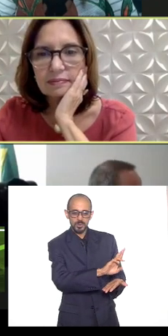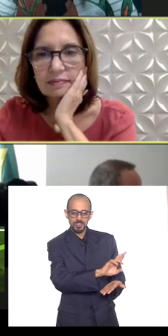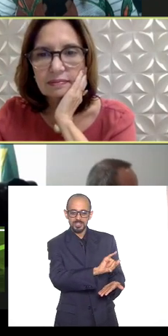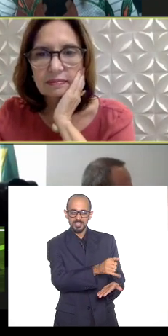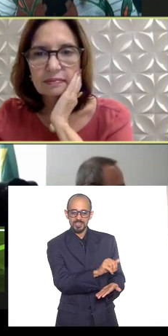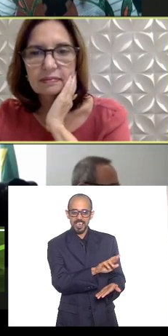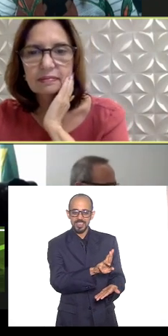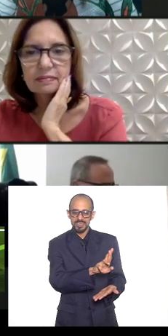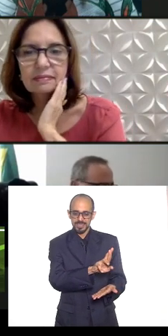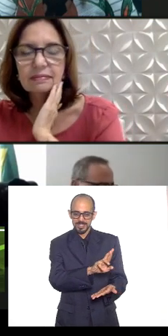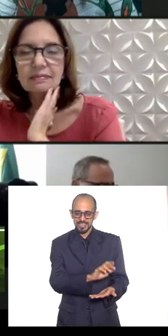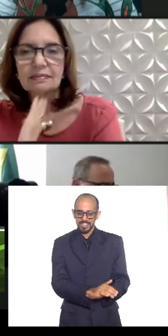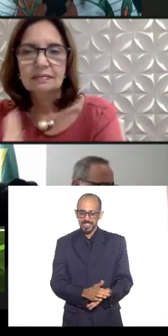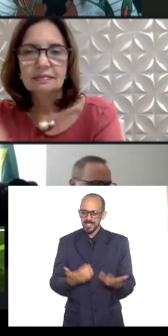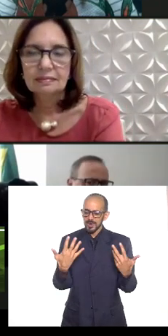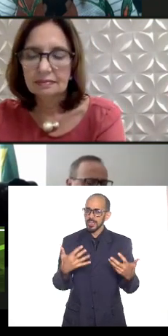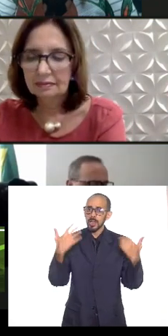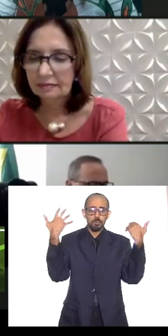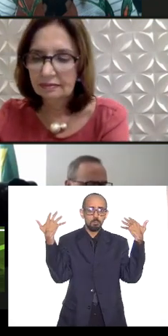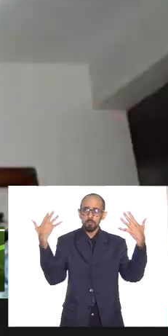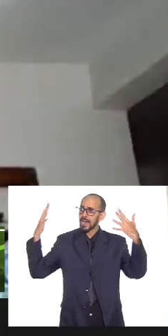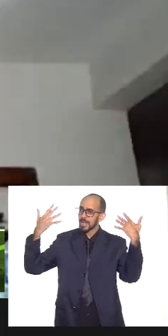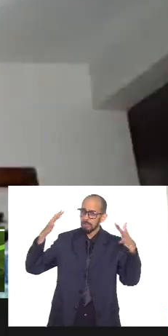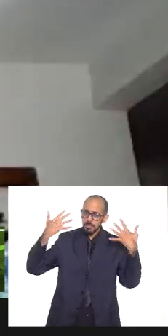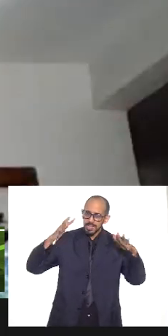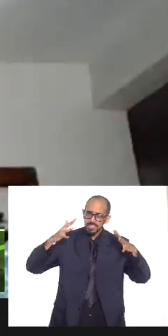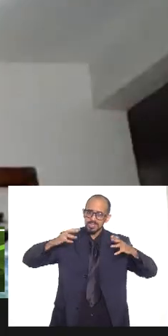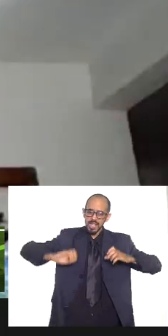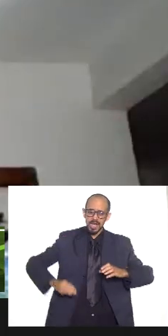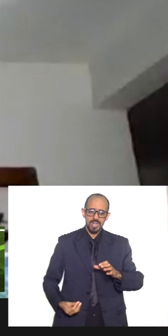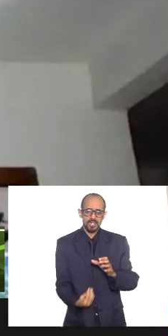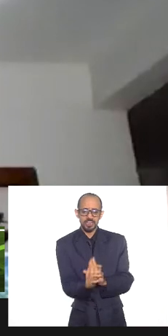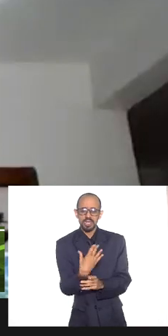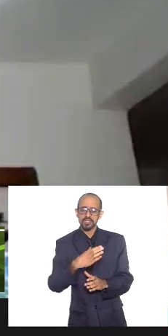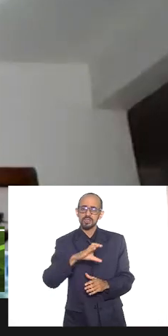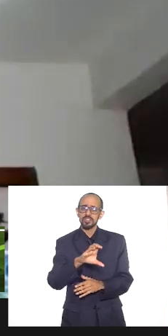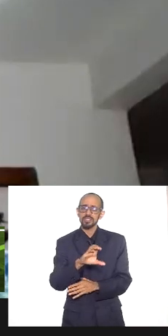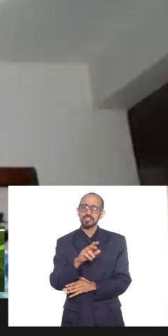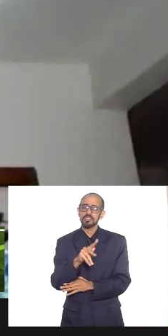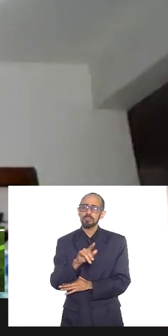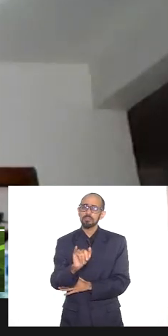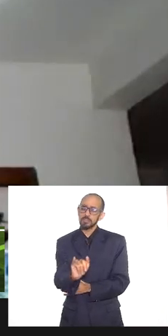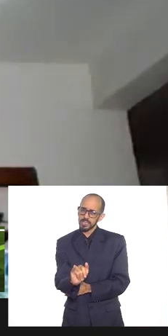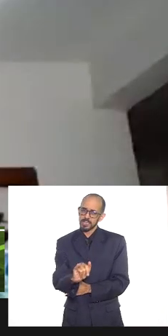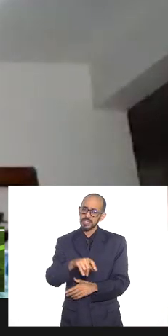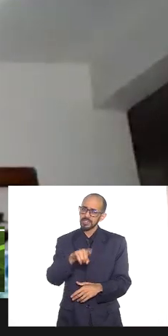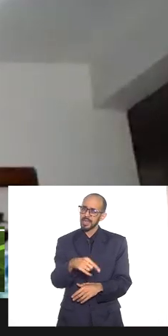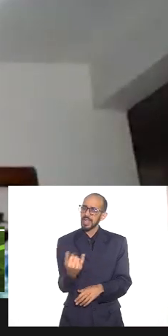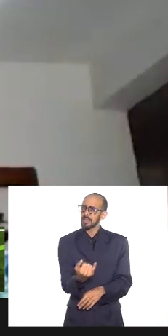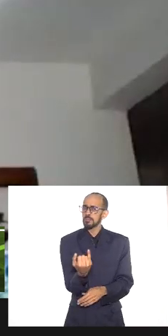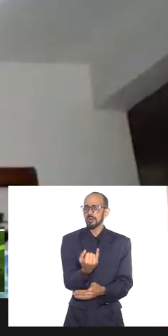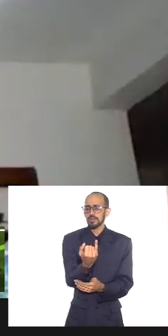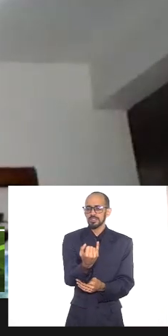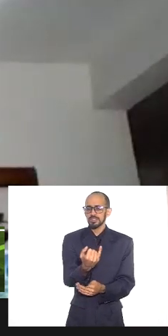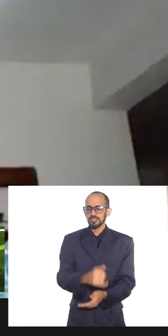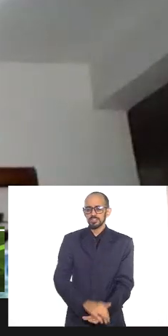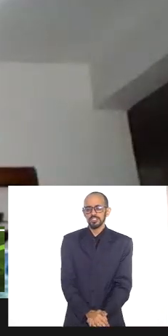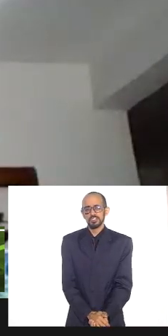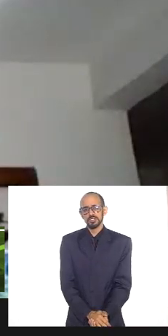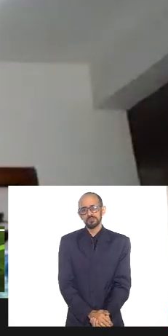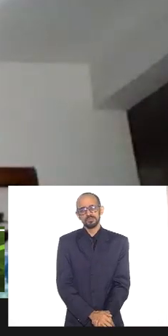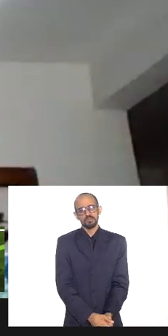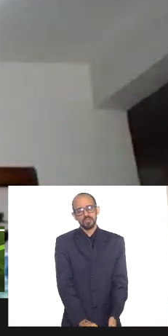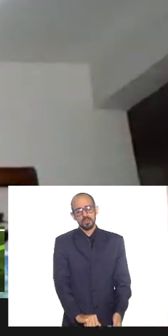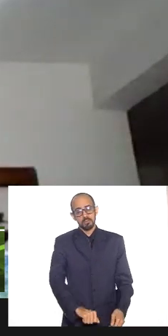tenho que parabenizar a criação dessa CPI de extrema relevância para os